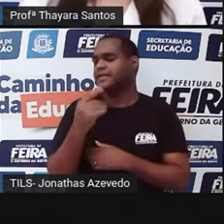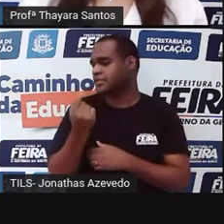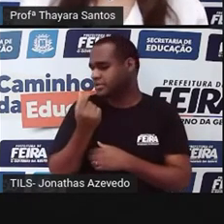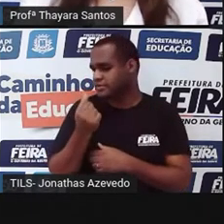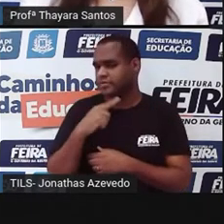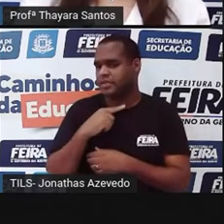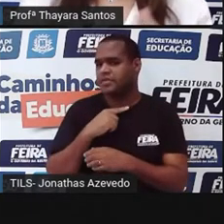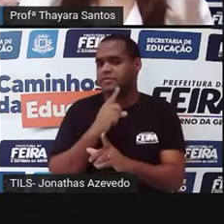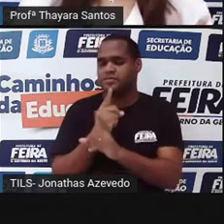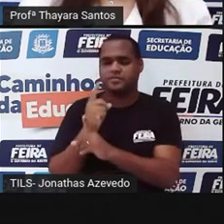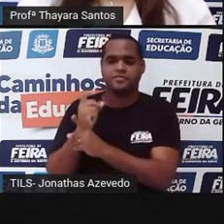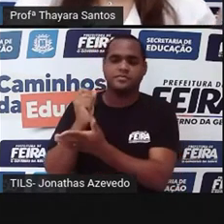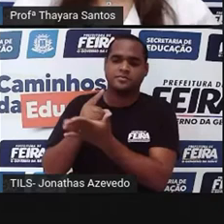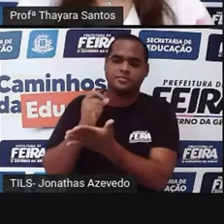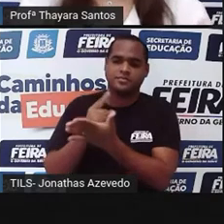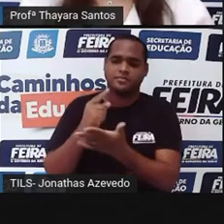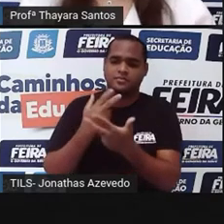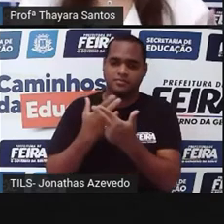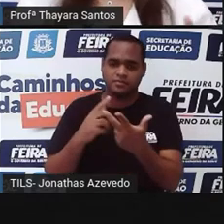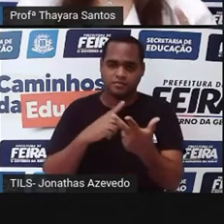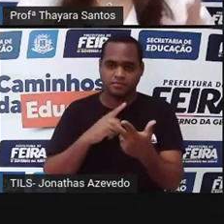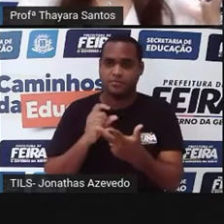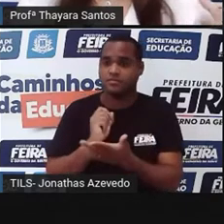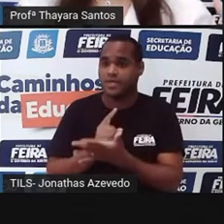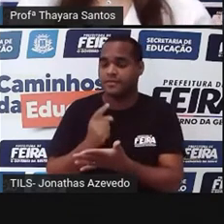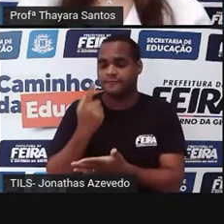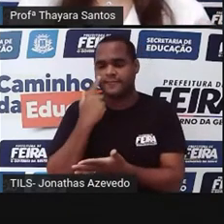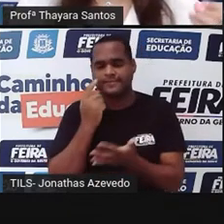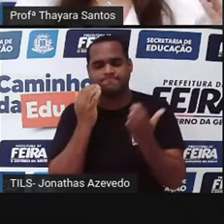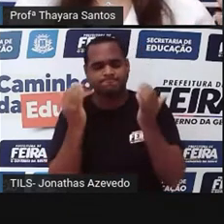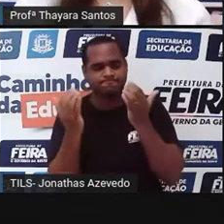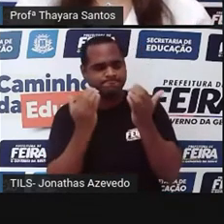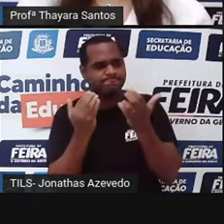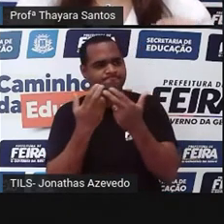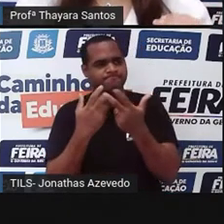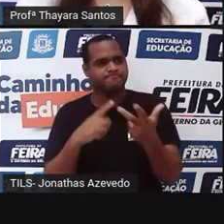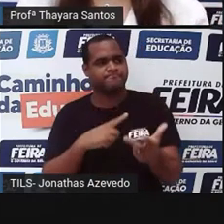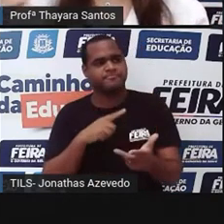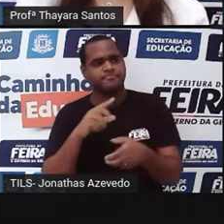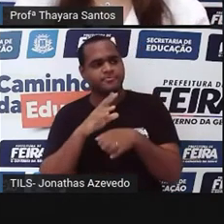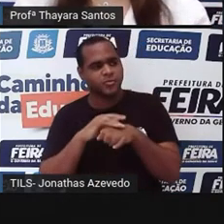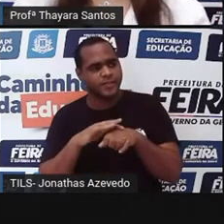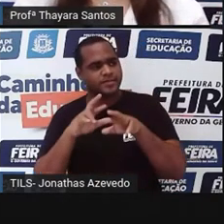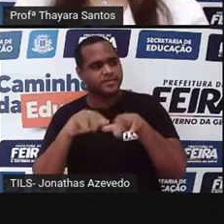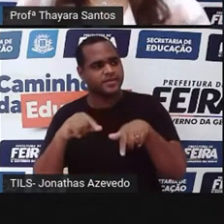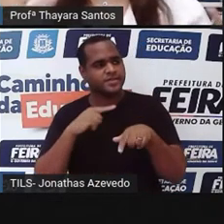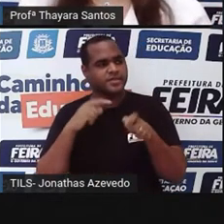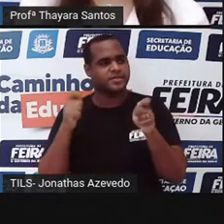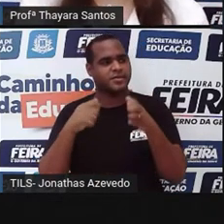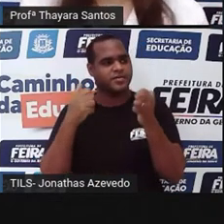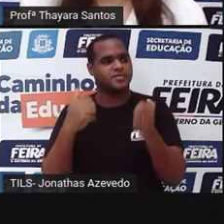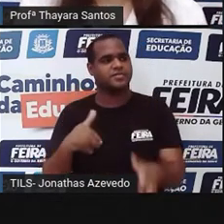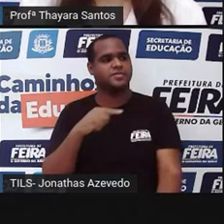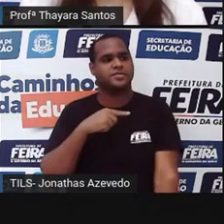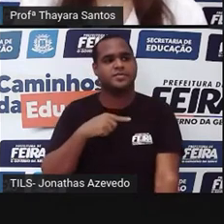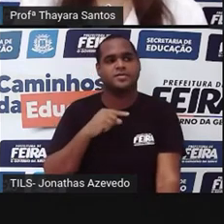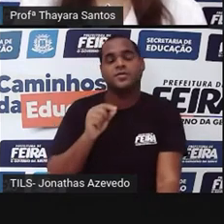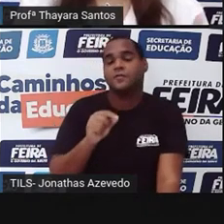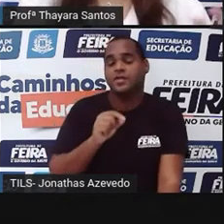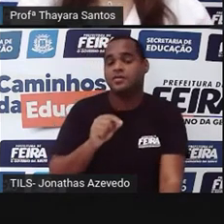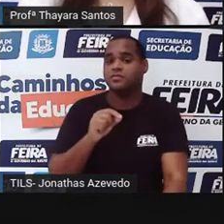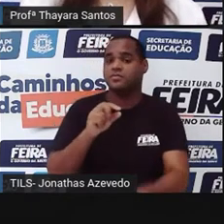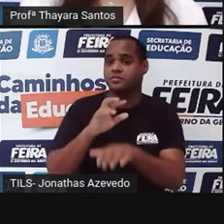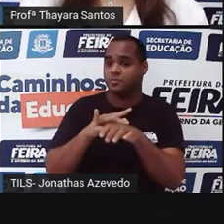para pagar pode fazer. Aí você tem ali um panorama e vê. Ah, quais são as possíveis doenças que os nossos filhos podem